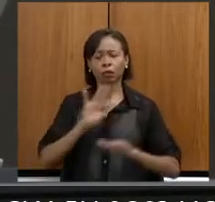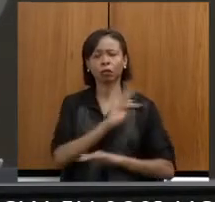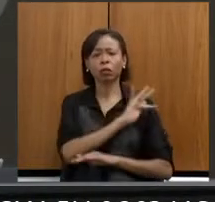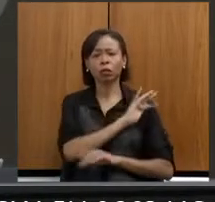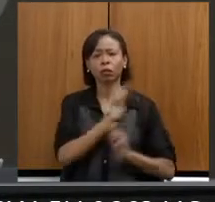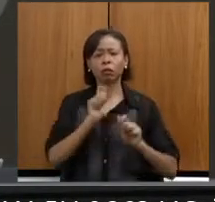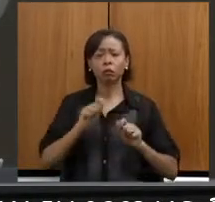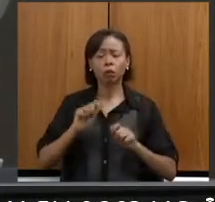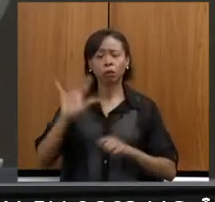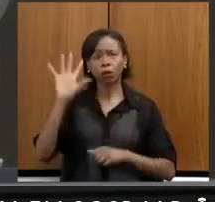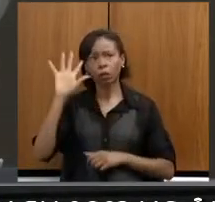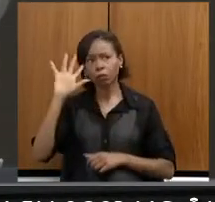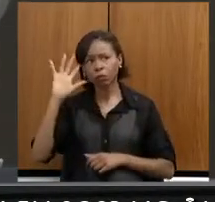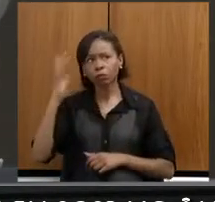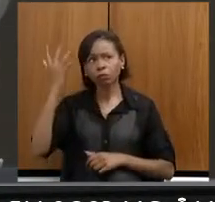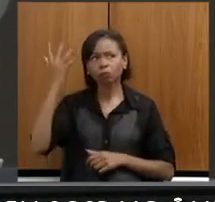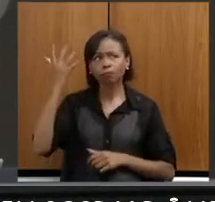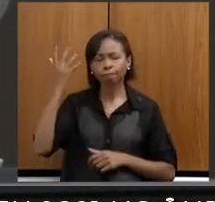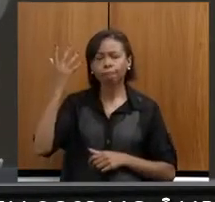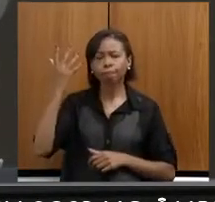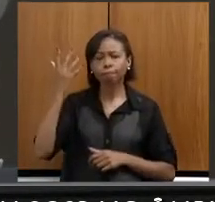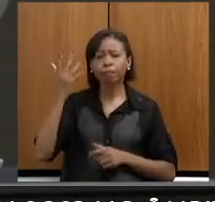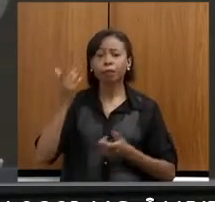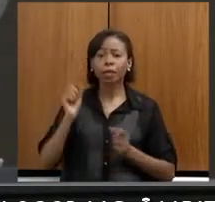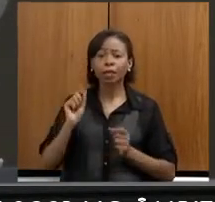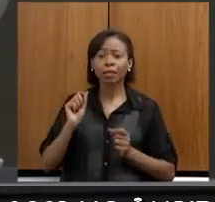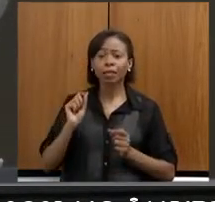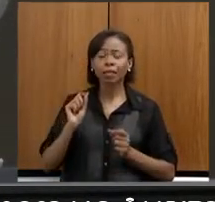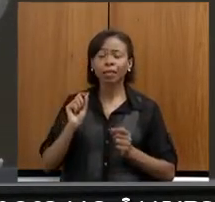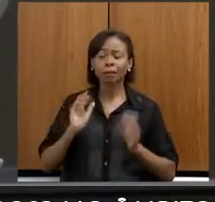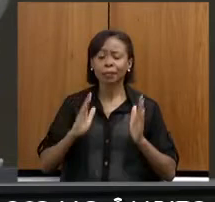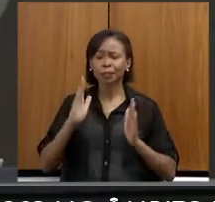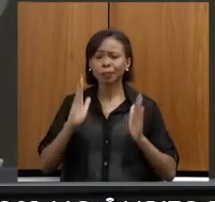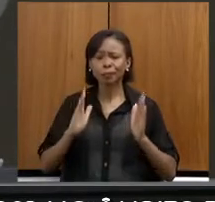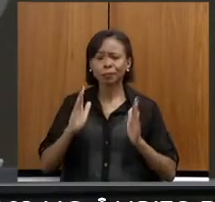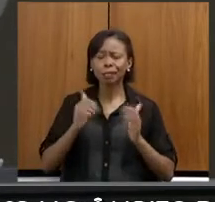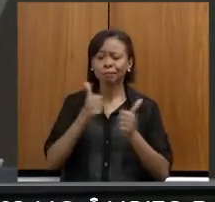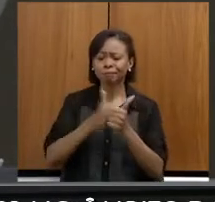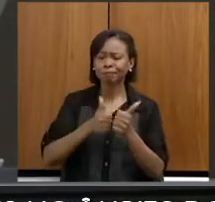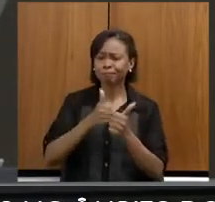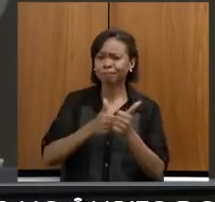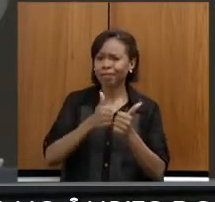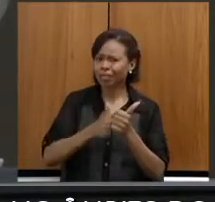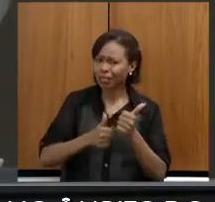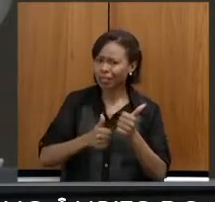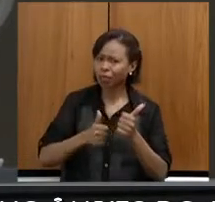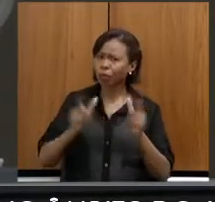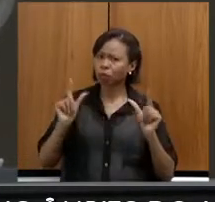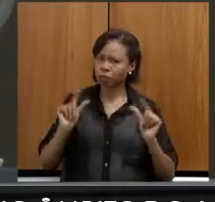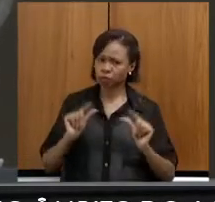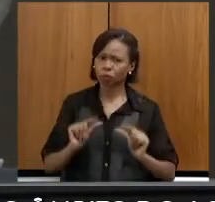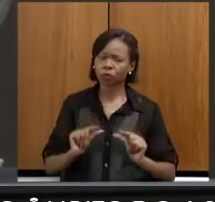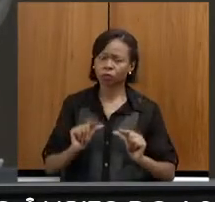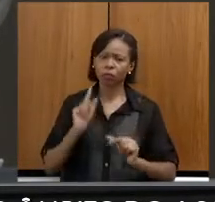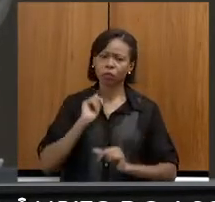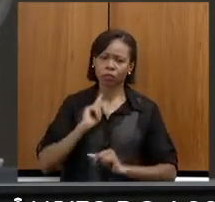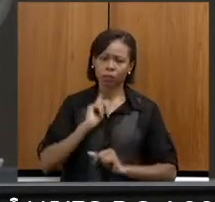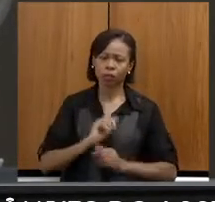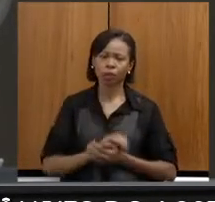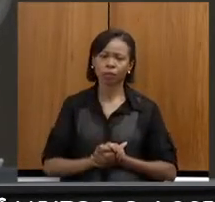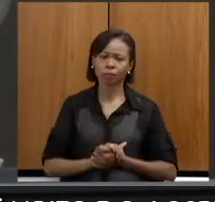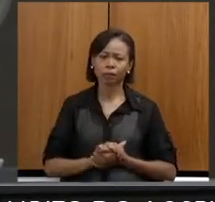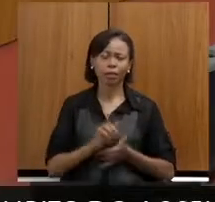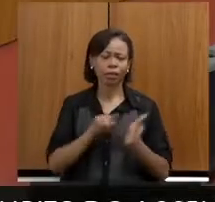saídas para a gente diminuir esse momento de desemprego alto em Minas Gerais. São essas minhas